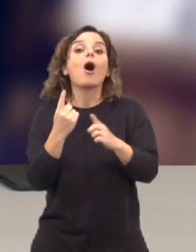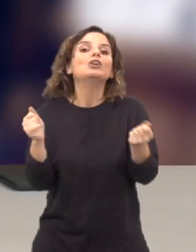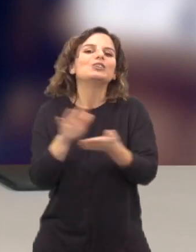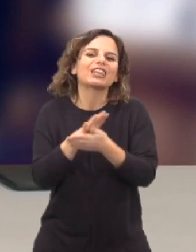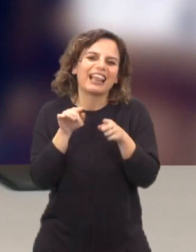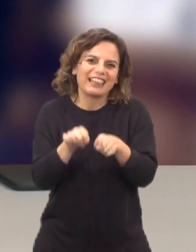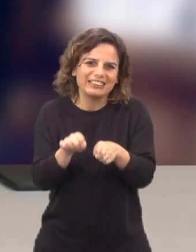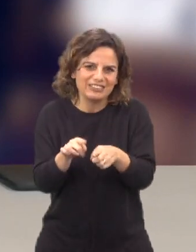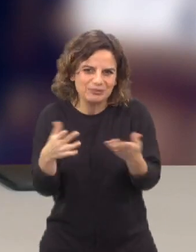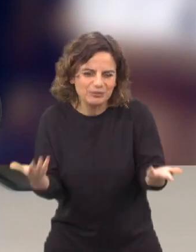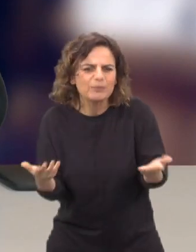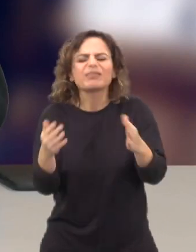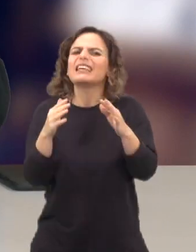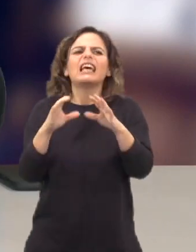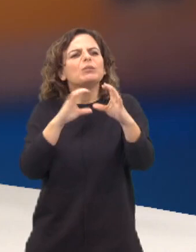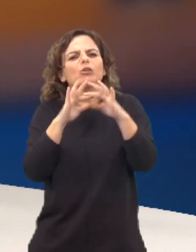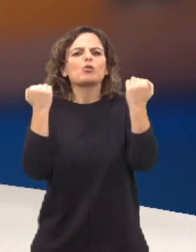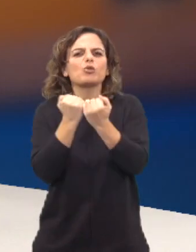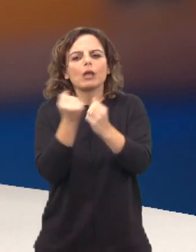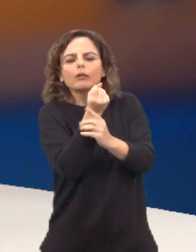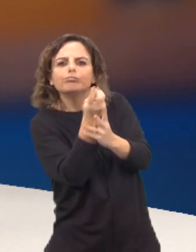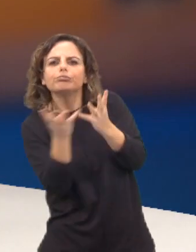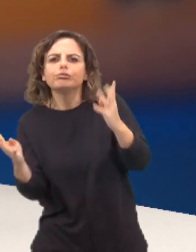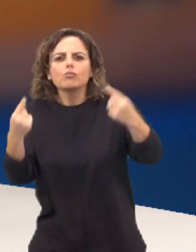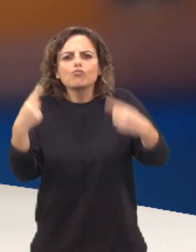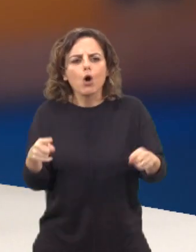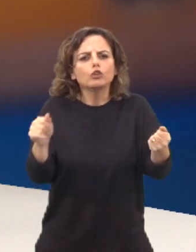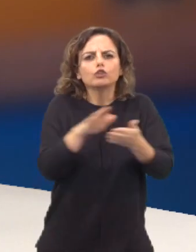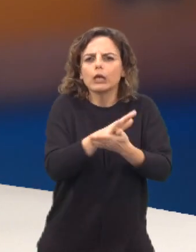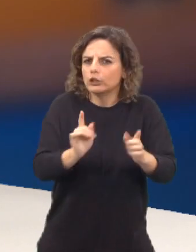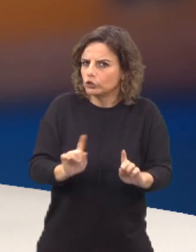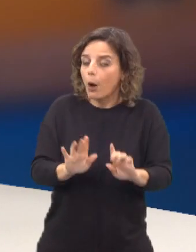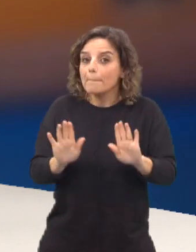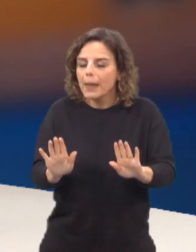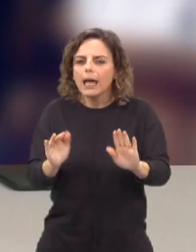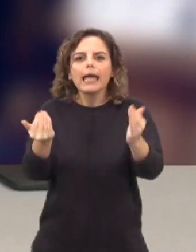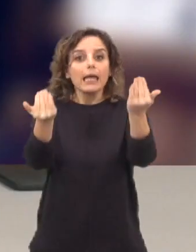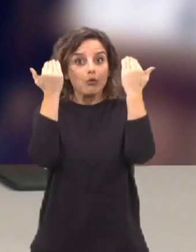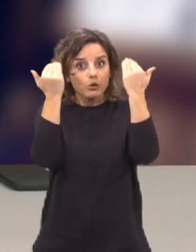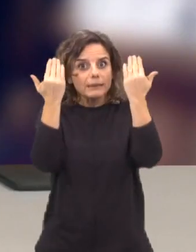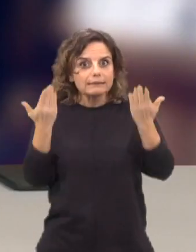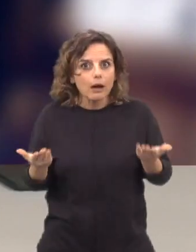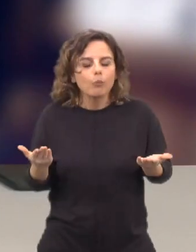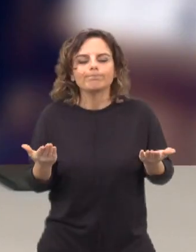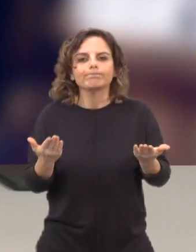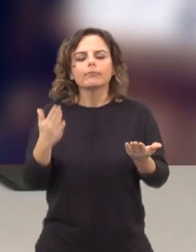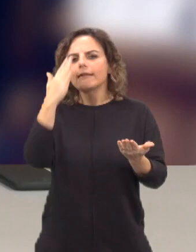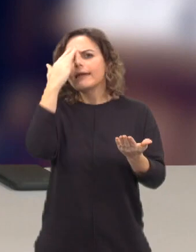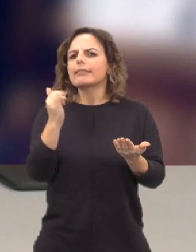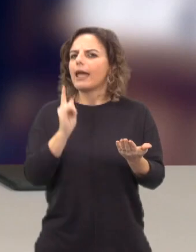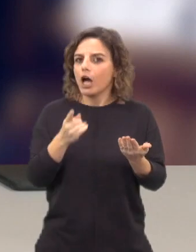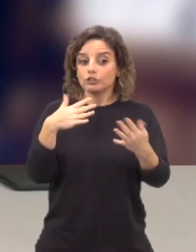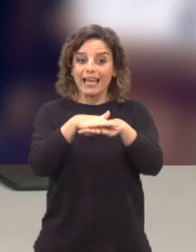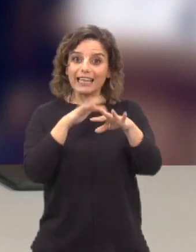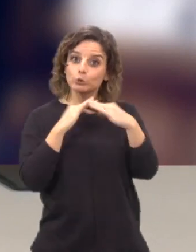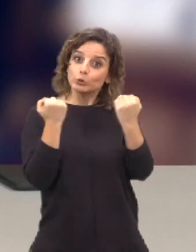jornalismo tem, quando falamos de comunicação social é algo mais largo do que o jornalismo. Mas a informação, de facto, a ideia de que